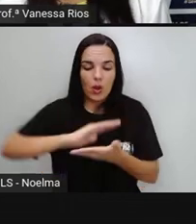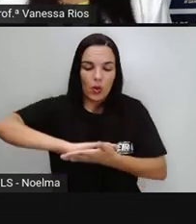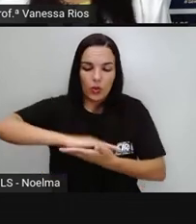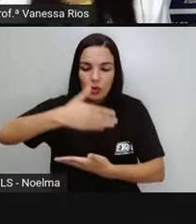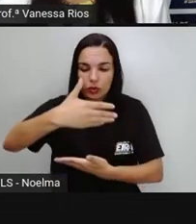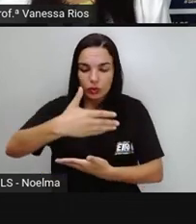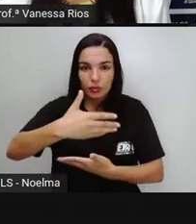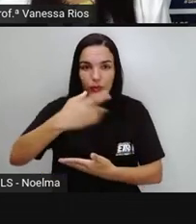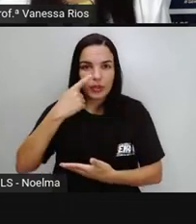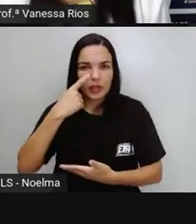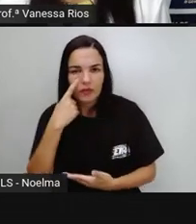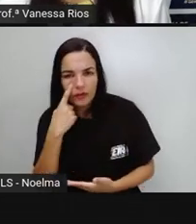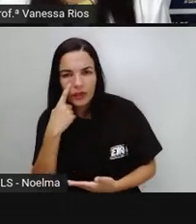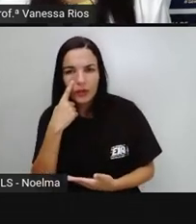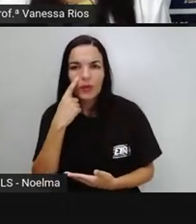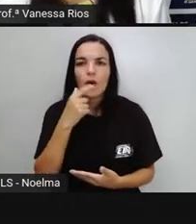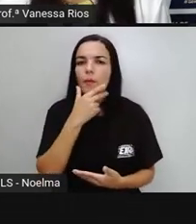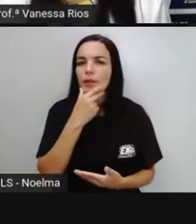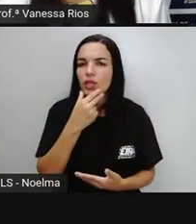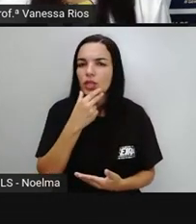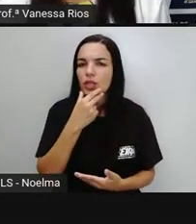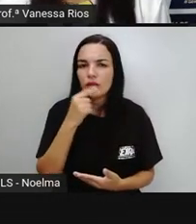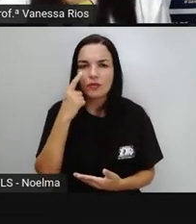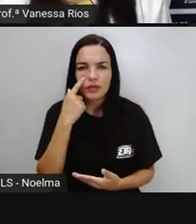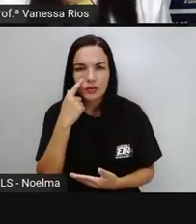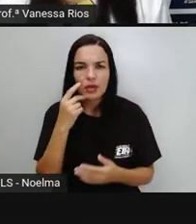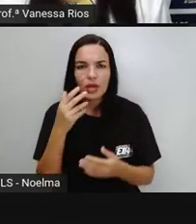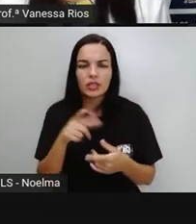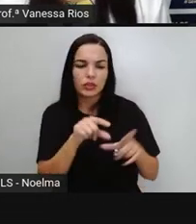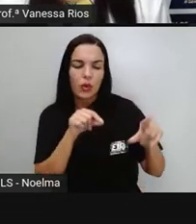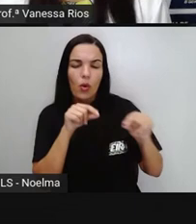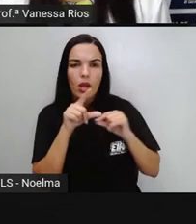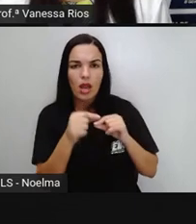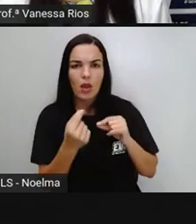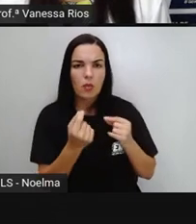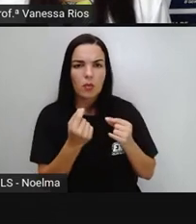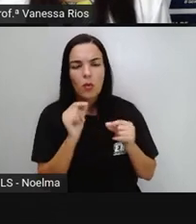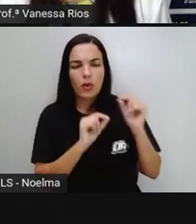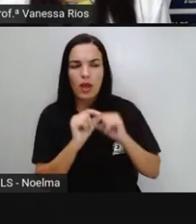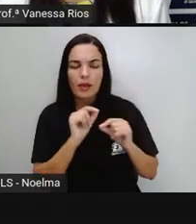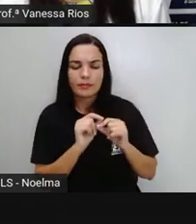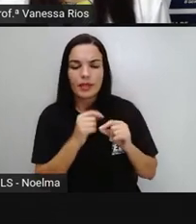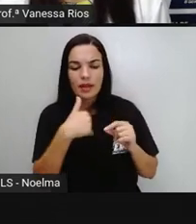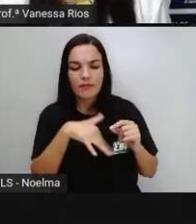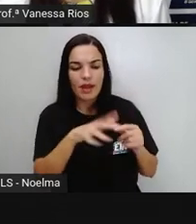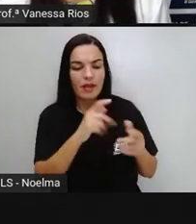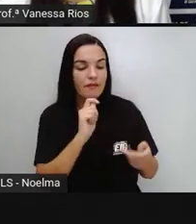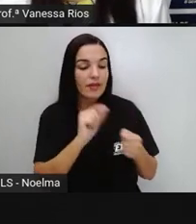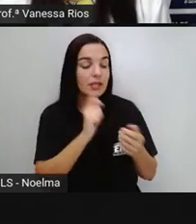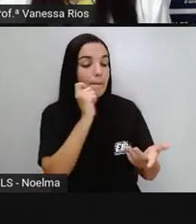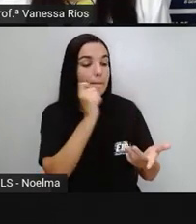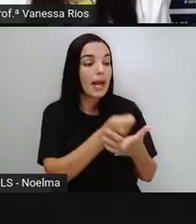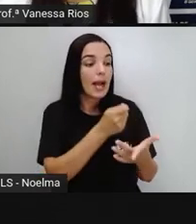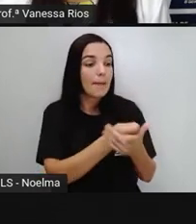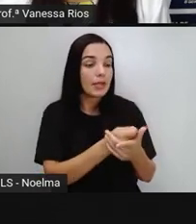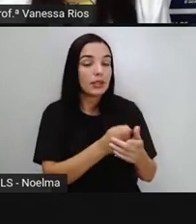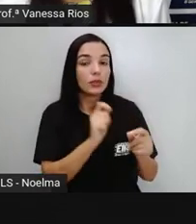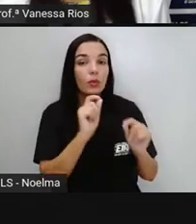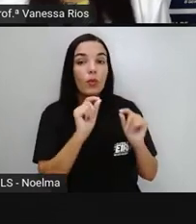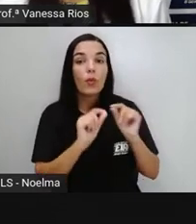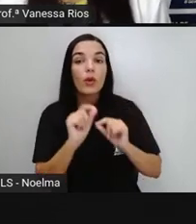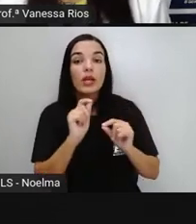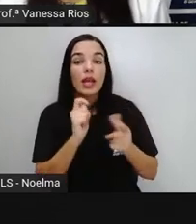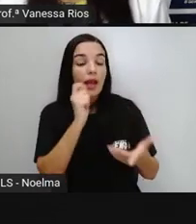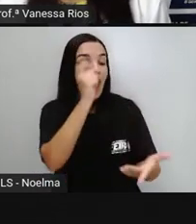O custo e o benefício E escolher o modelo Do lado Ele vai efetuar O pagamento À vista E em dinheiro Para